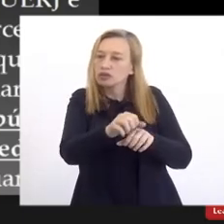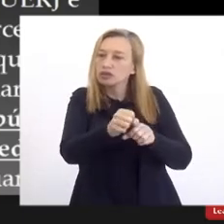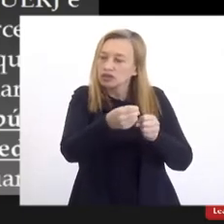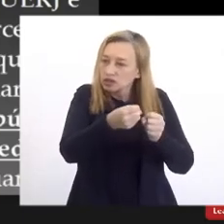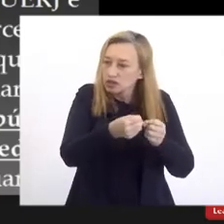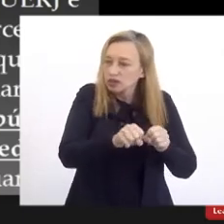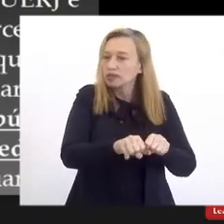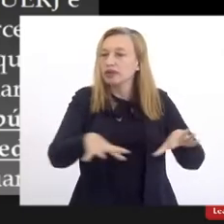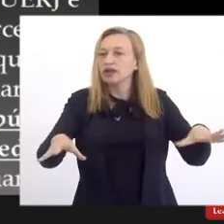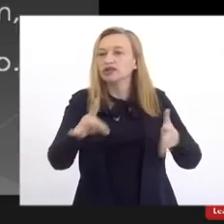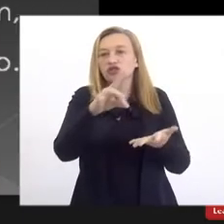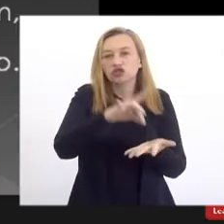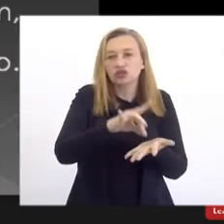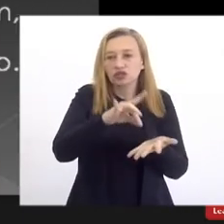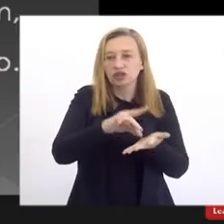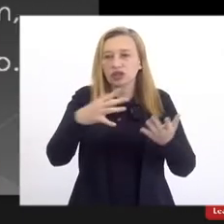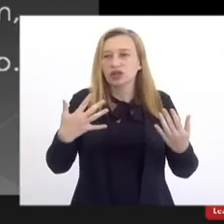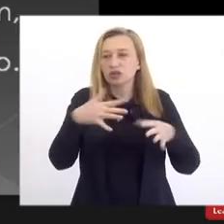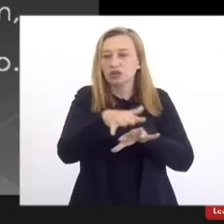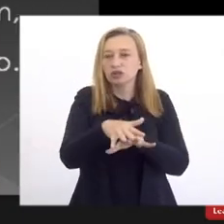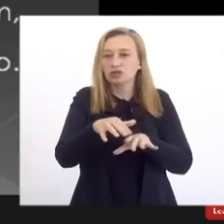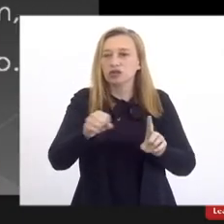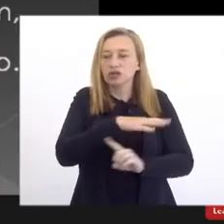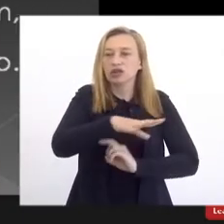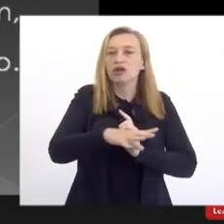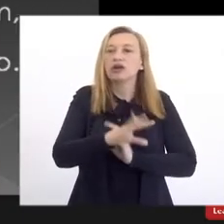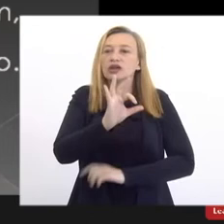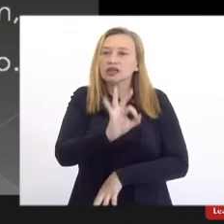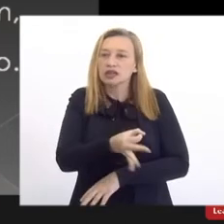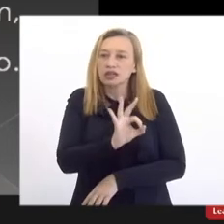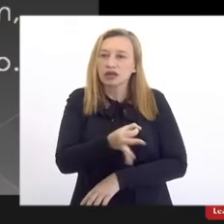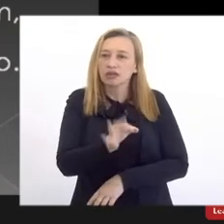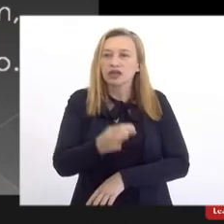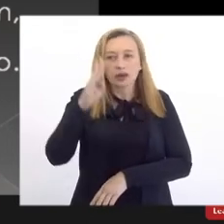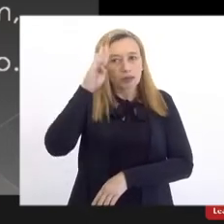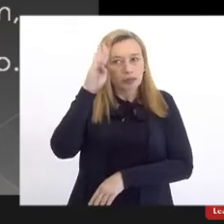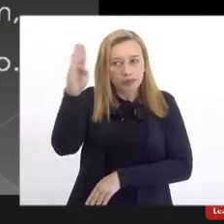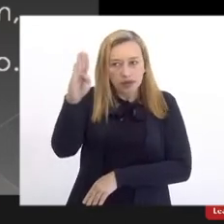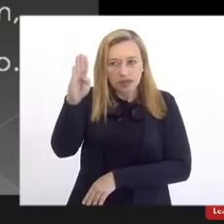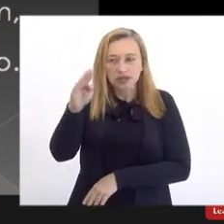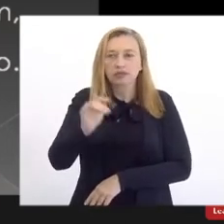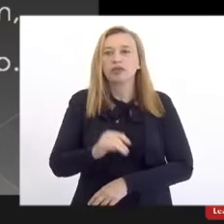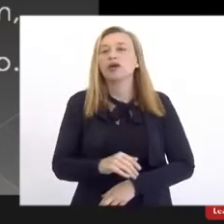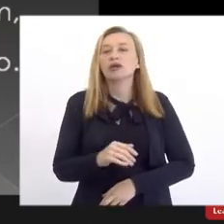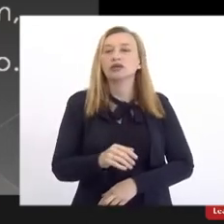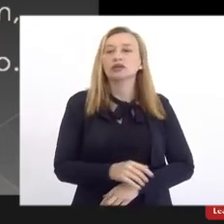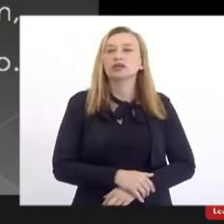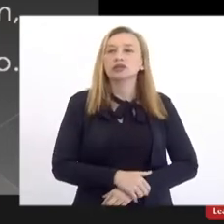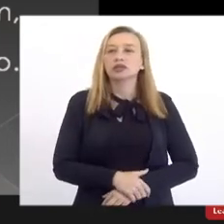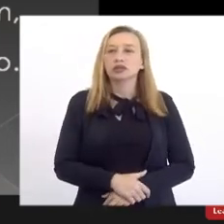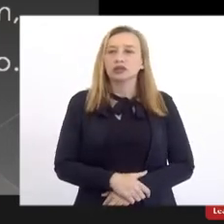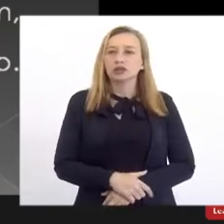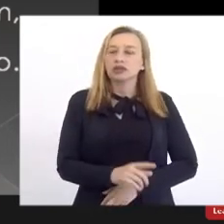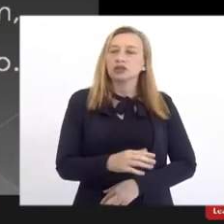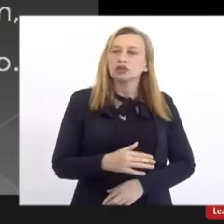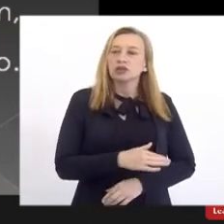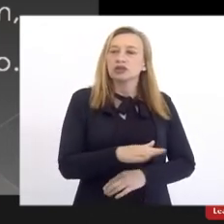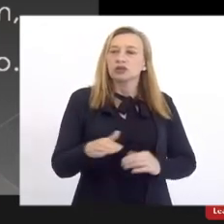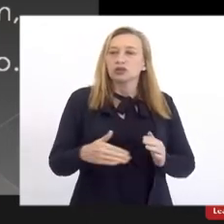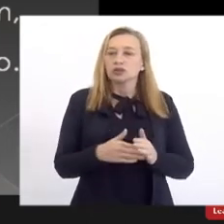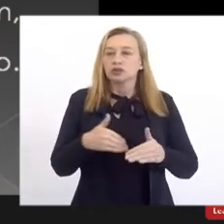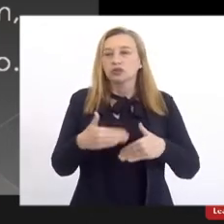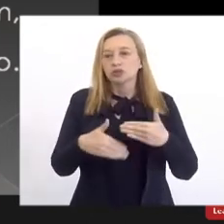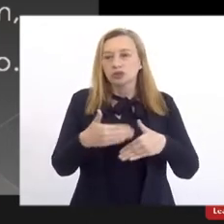de verdade, a inclusão social, né. Obviamente que é fundamental, né, para todo esse processo,